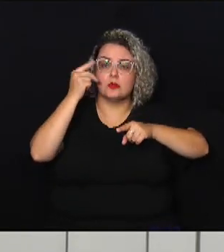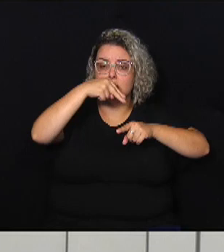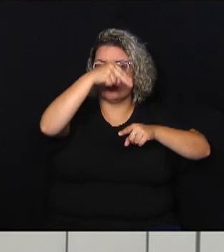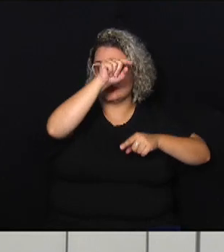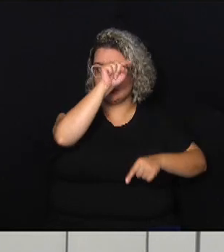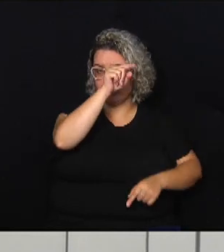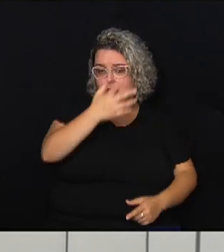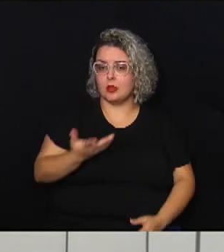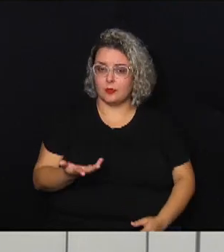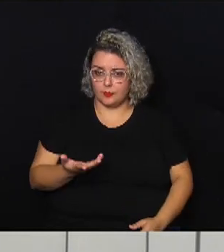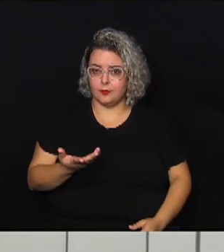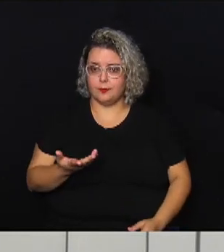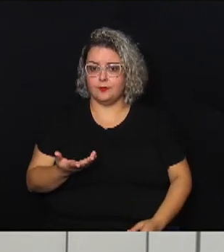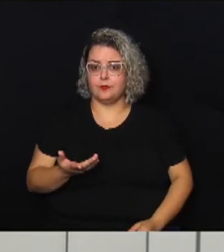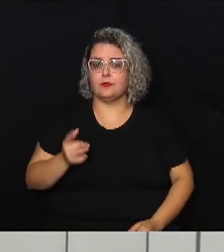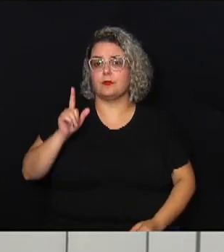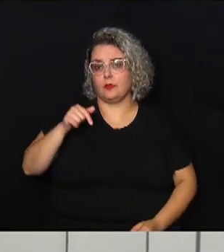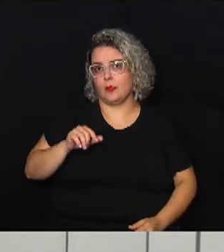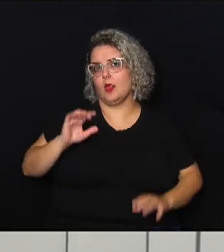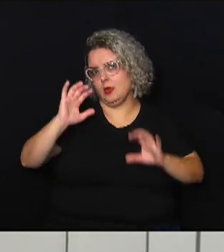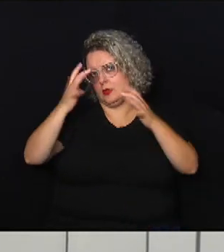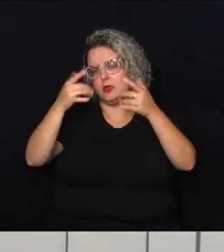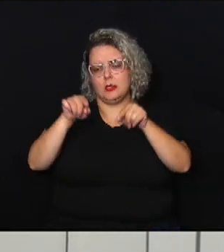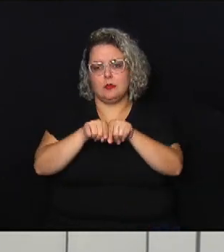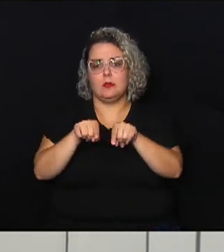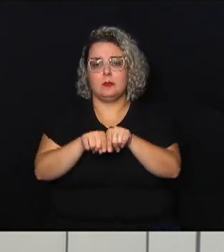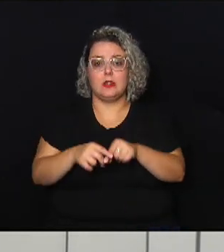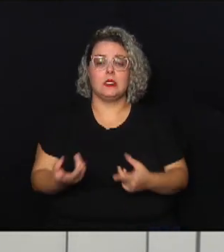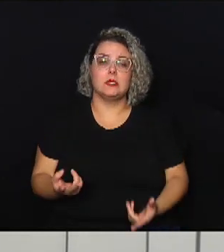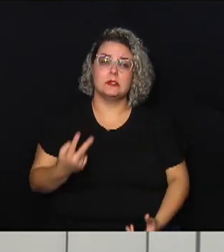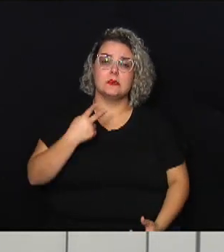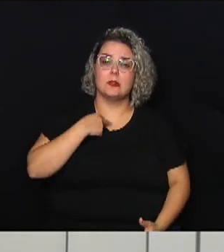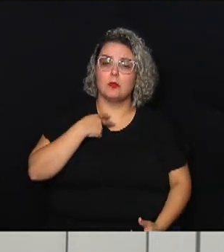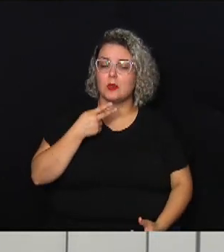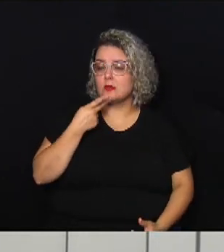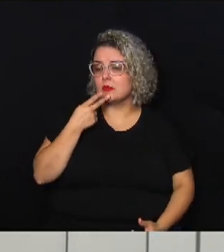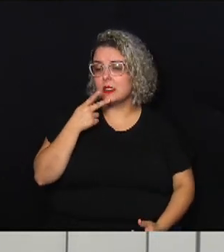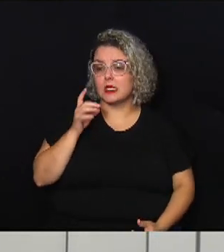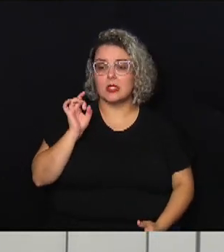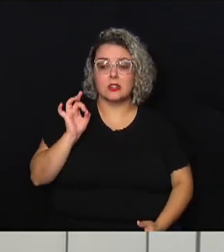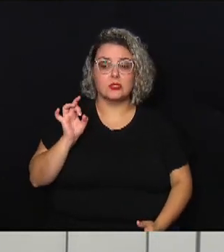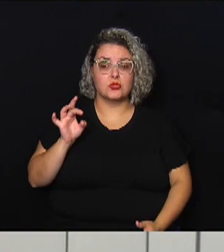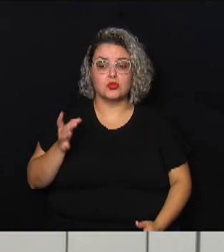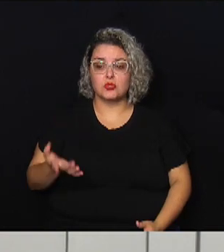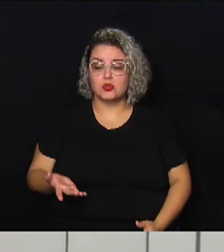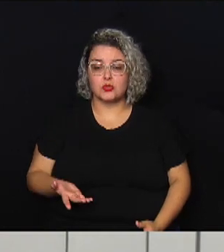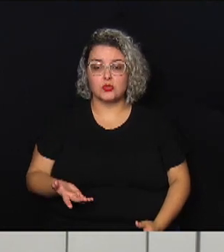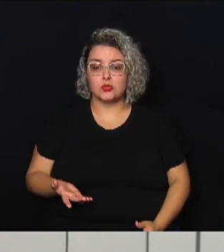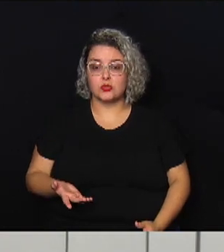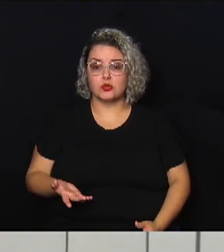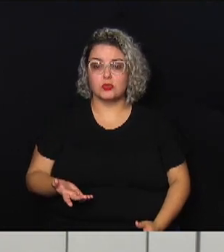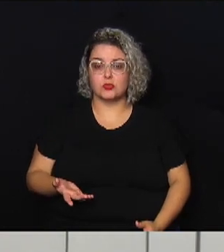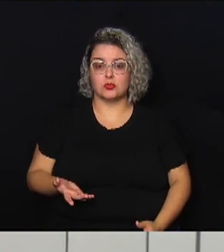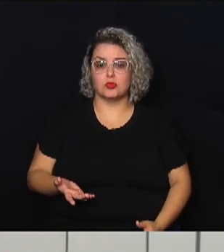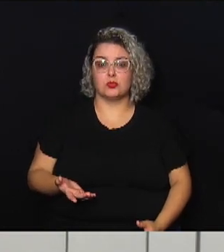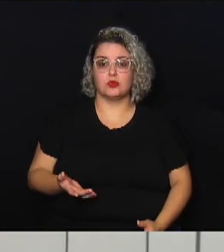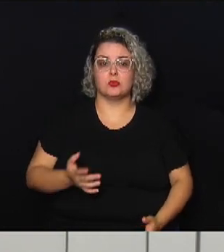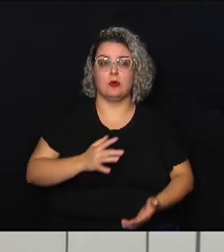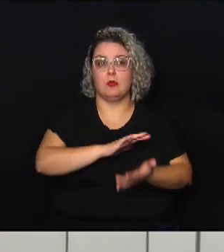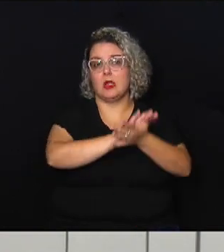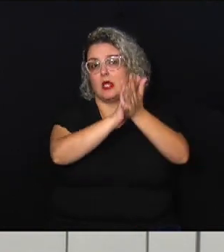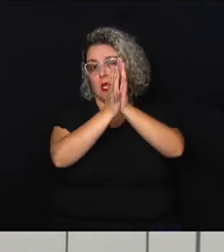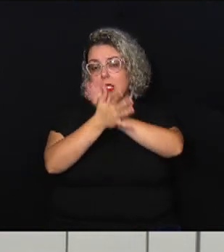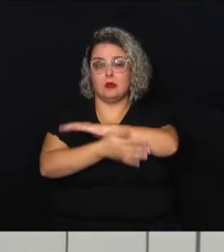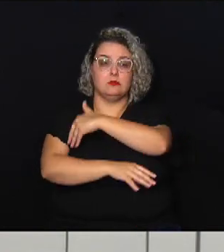com a questão climática mas não se pode dizer apenas que é um desastre natural